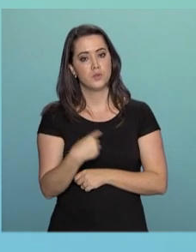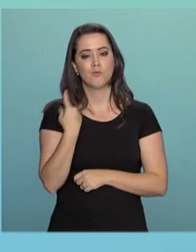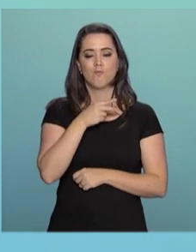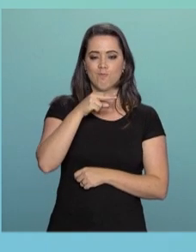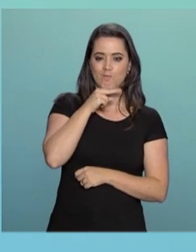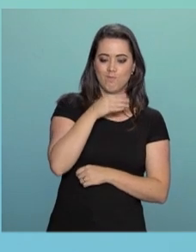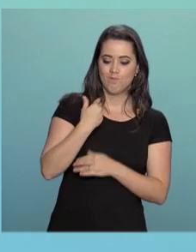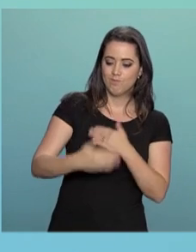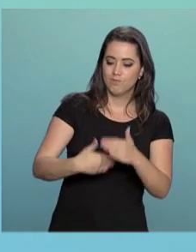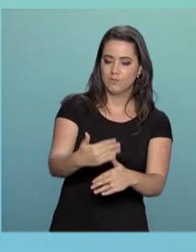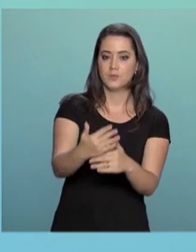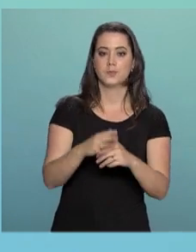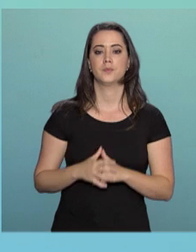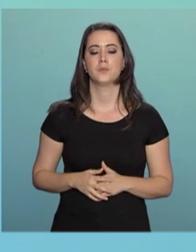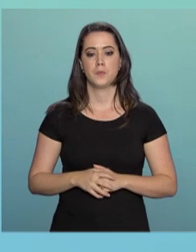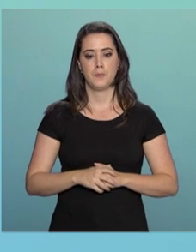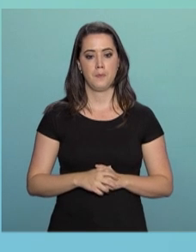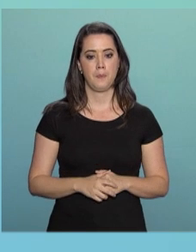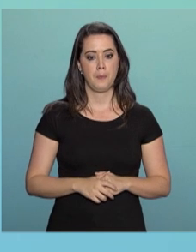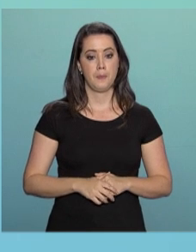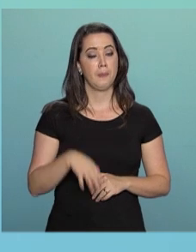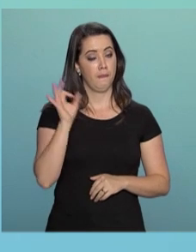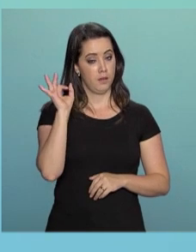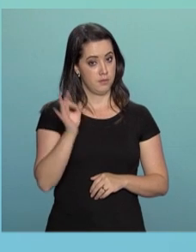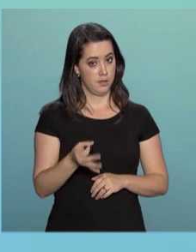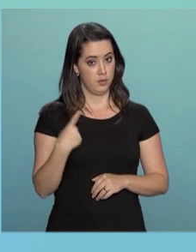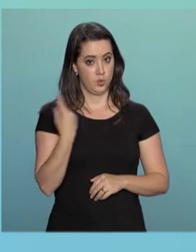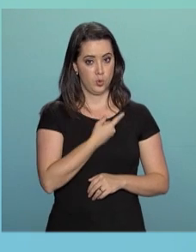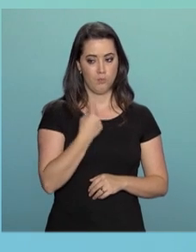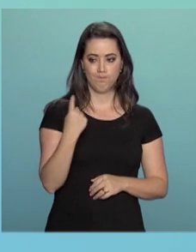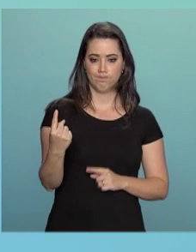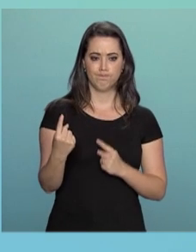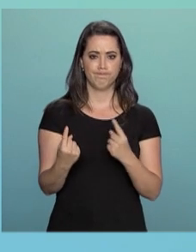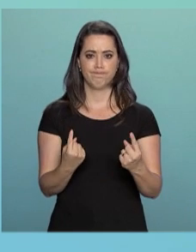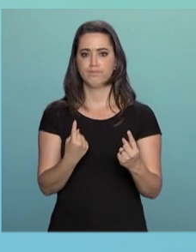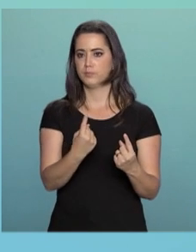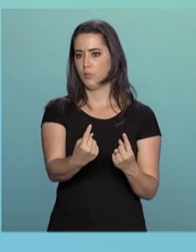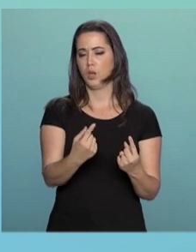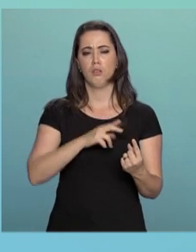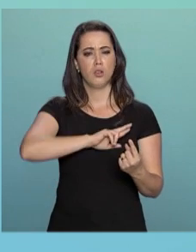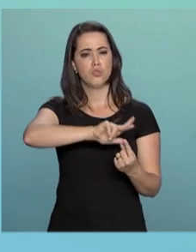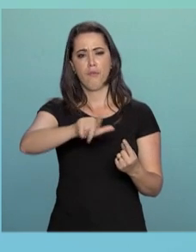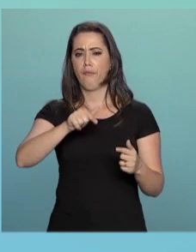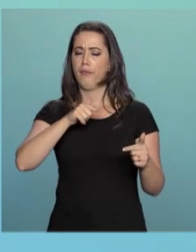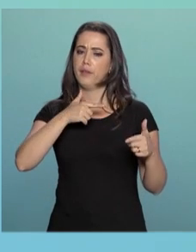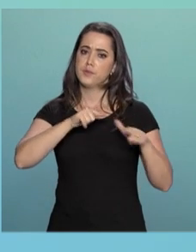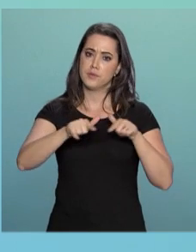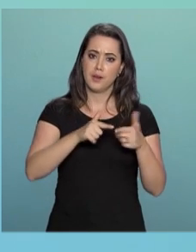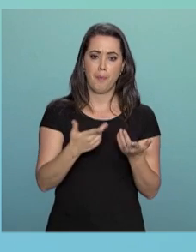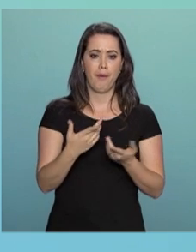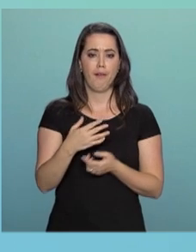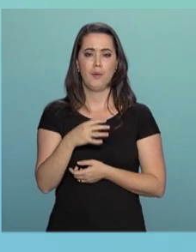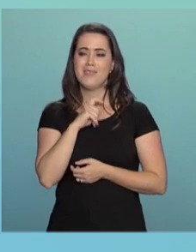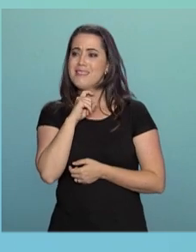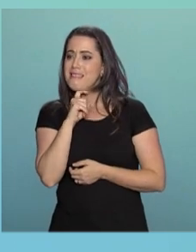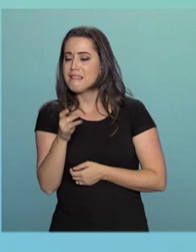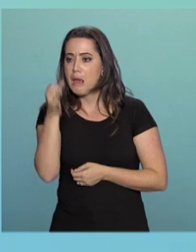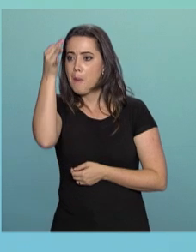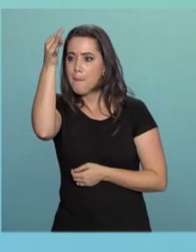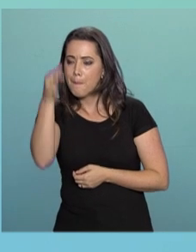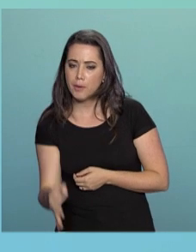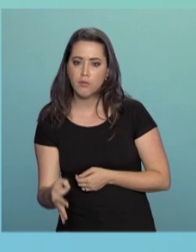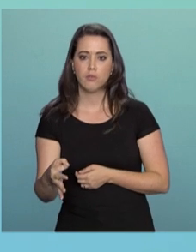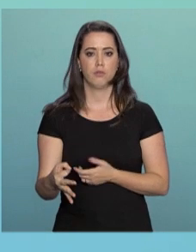netos e assim por diante. Certamente, cada um de nós tem limitações. Ninguém é perfeito e ninguém sabe tudo. Mas juntos,